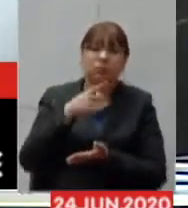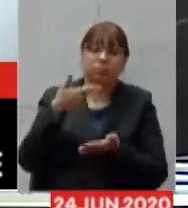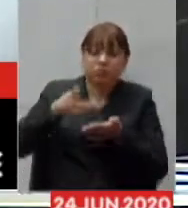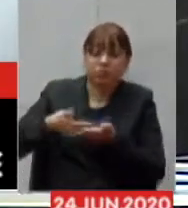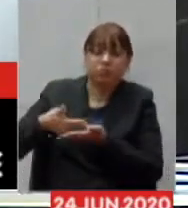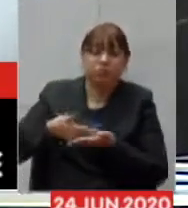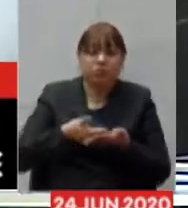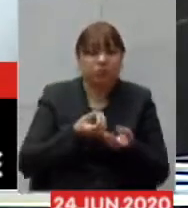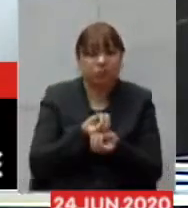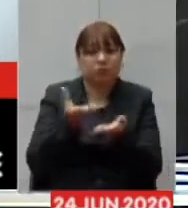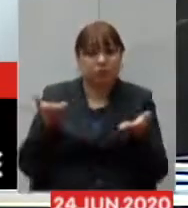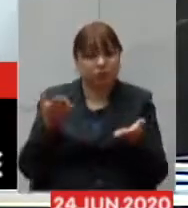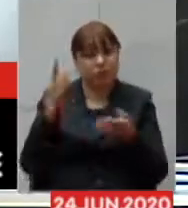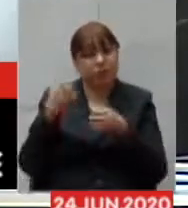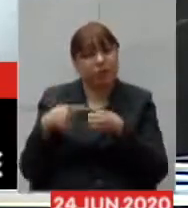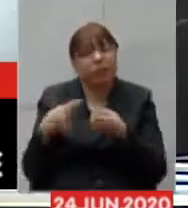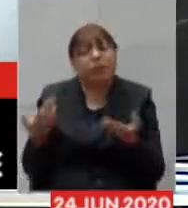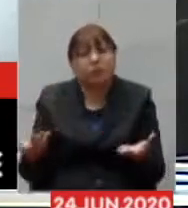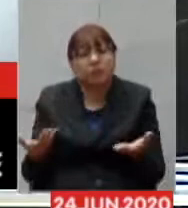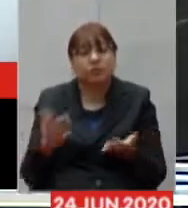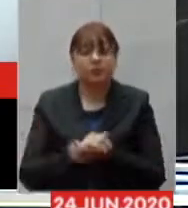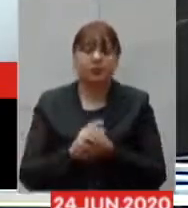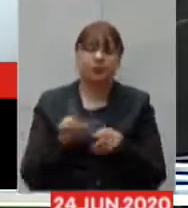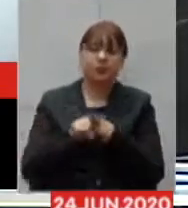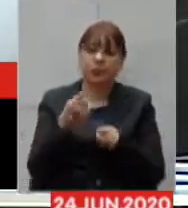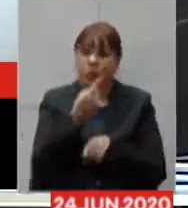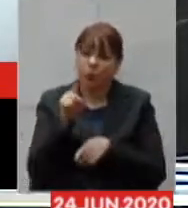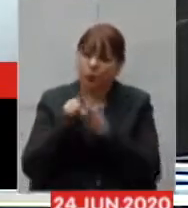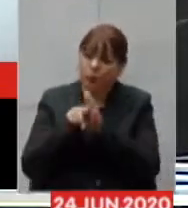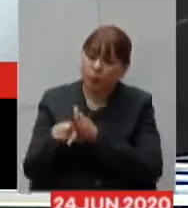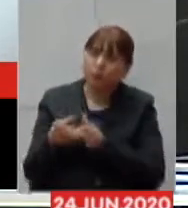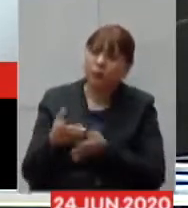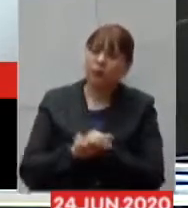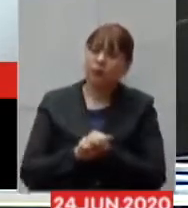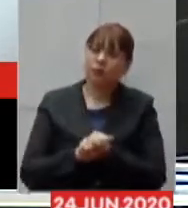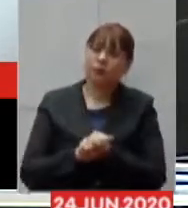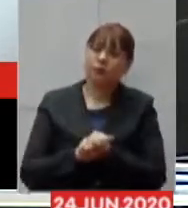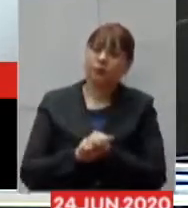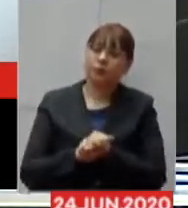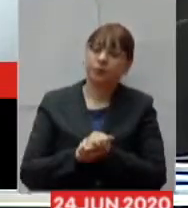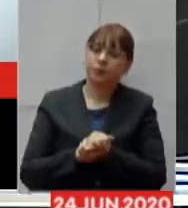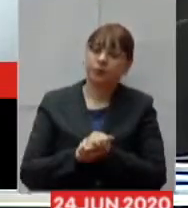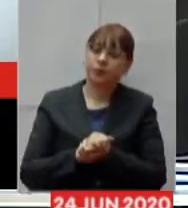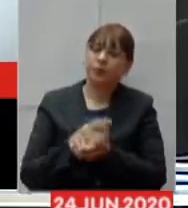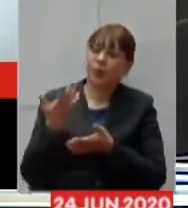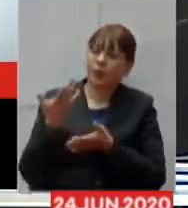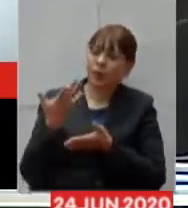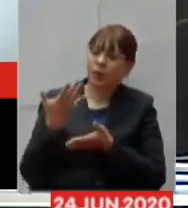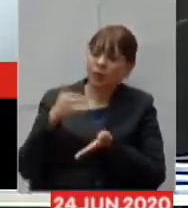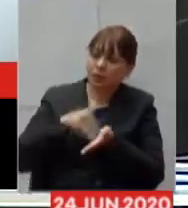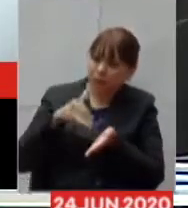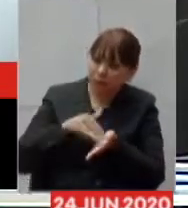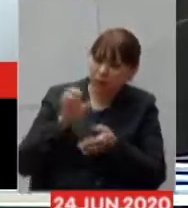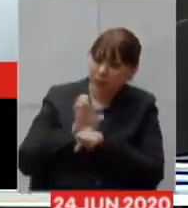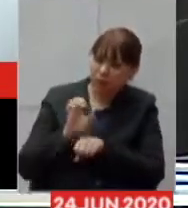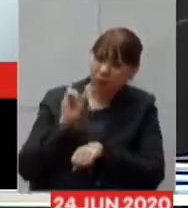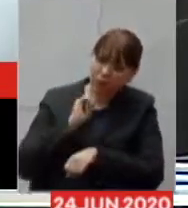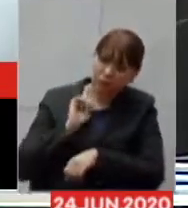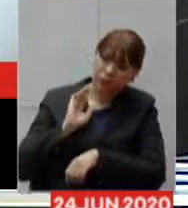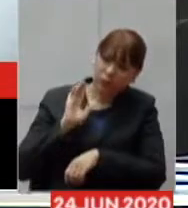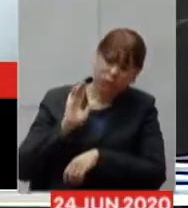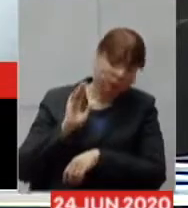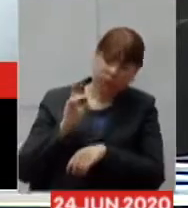e por último ele gostaria de saber também se a Secretaria de Estado da Saúde já chegou a